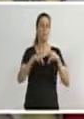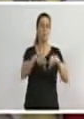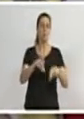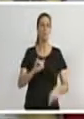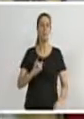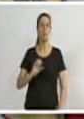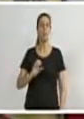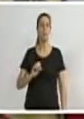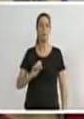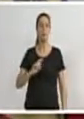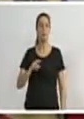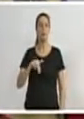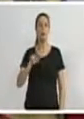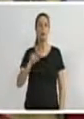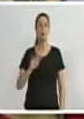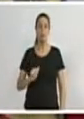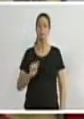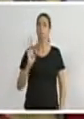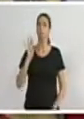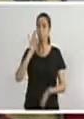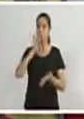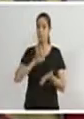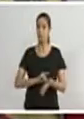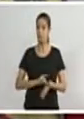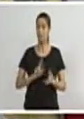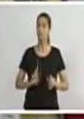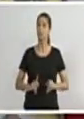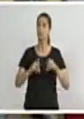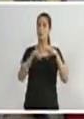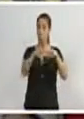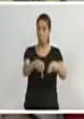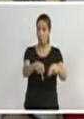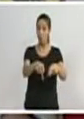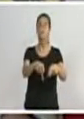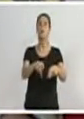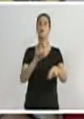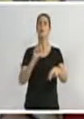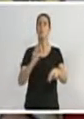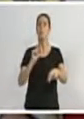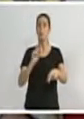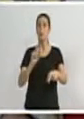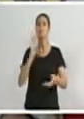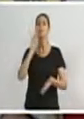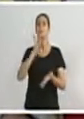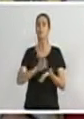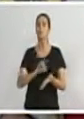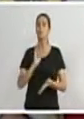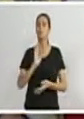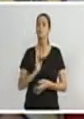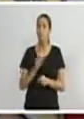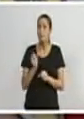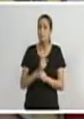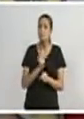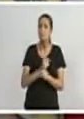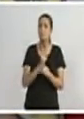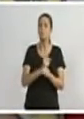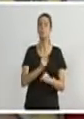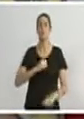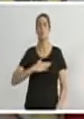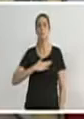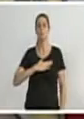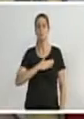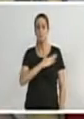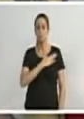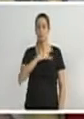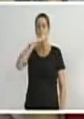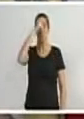também está lá. Mas não está tão feio como vou mostrar ali, não. Foi o dia, justamente, que bateu a foto lá, choveu, água lavou. Mas a prefeitura foi lá e deu uma melhorada.